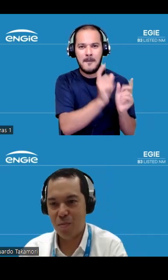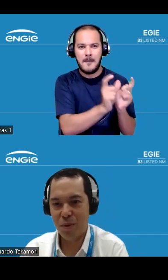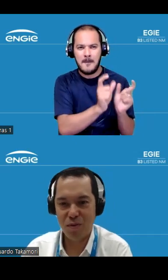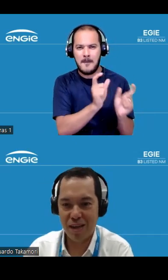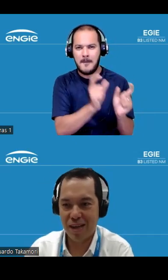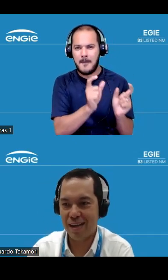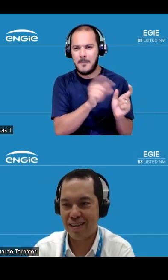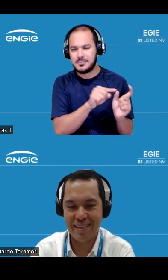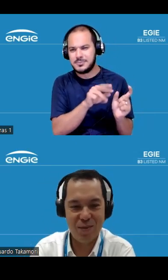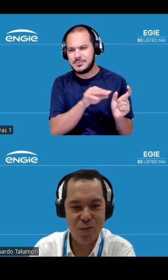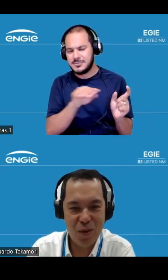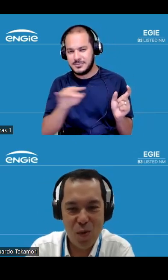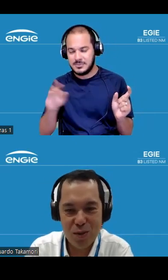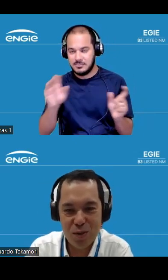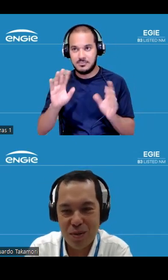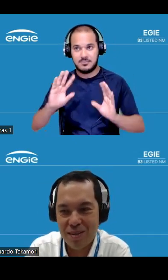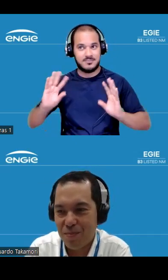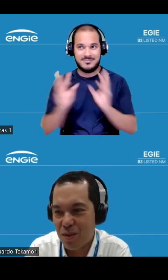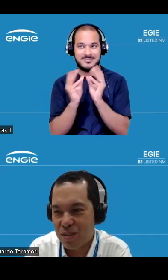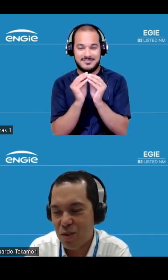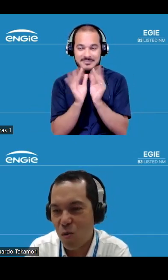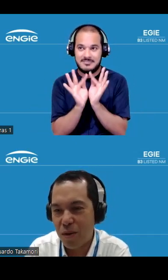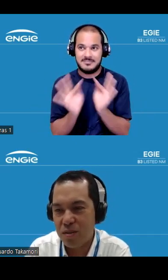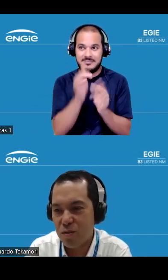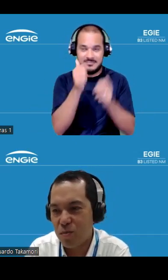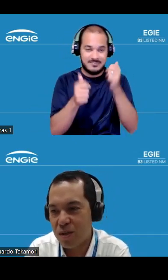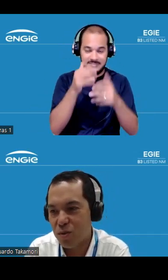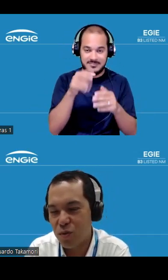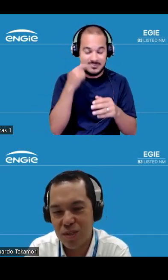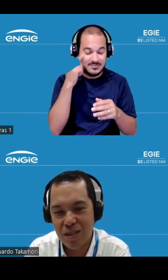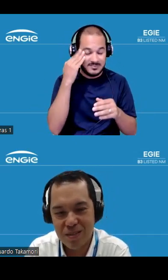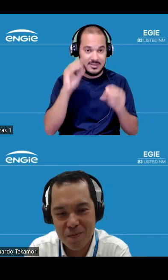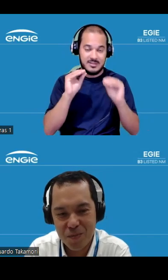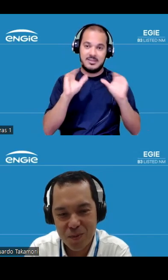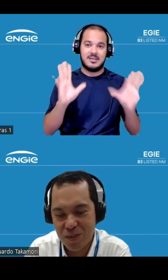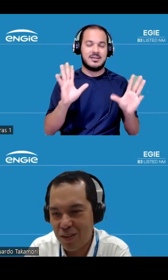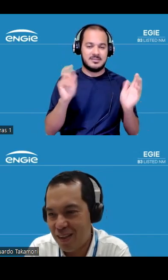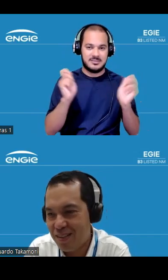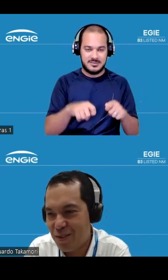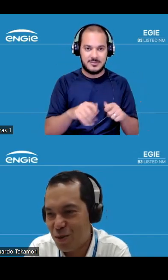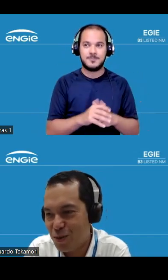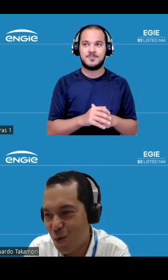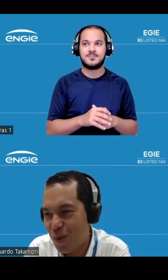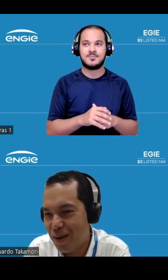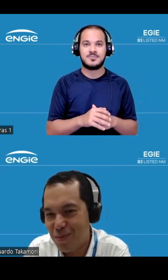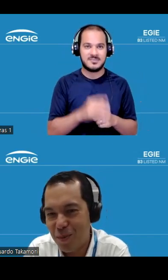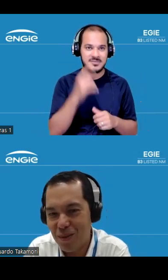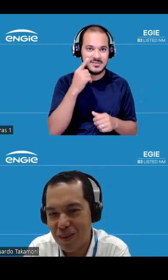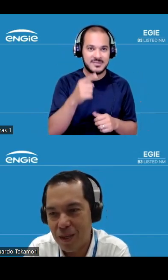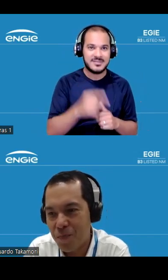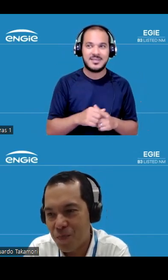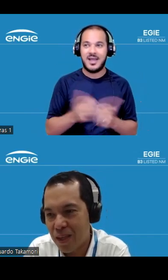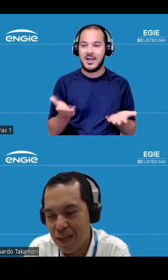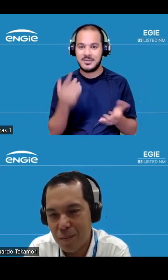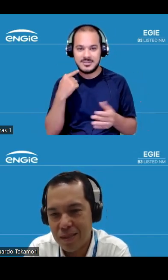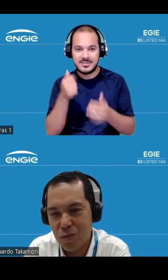tenta simplificar o negócio para que seja compreensível para todos vocês 135 que nos acompanham nesse momento